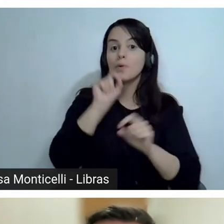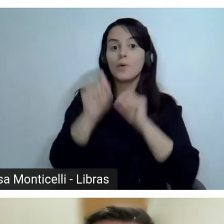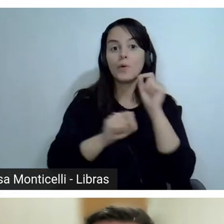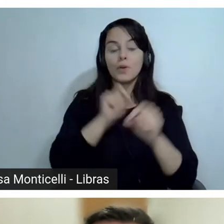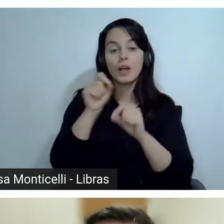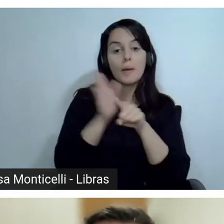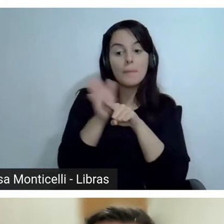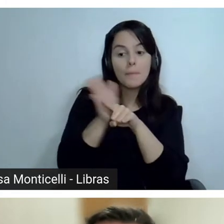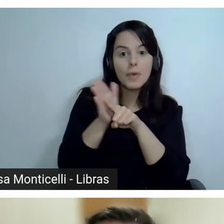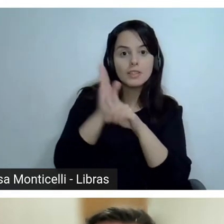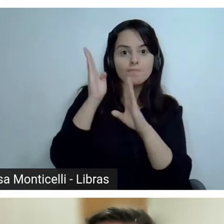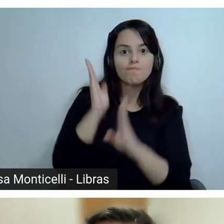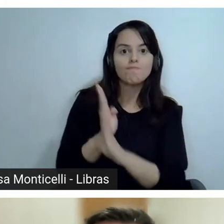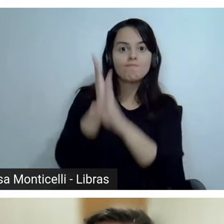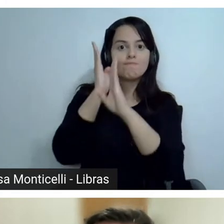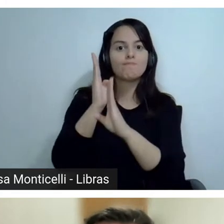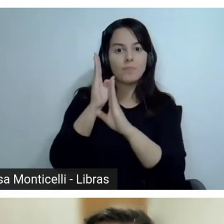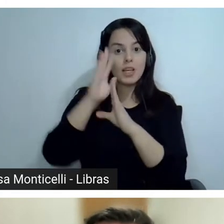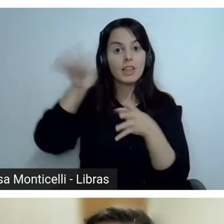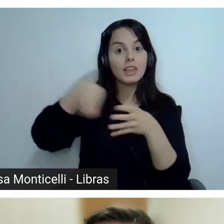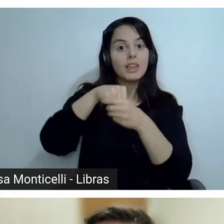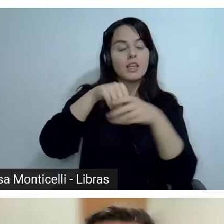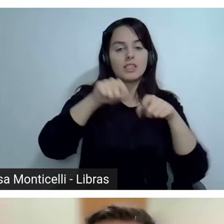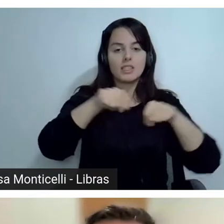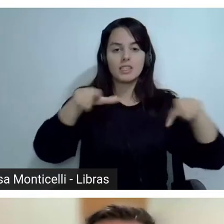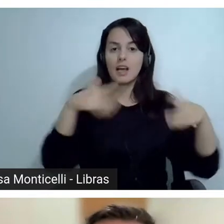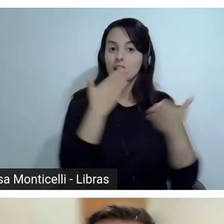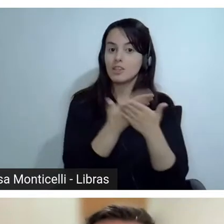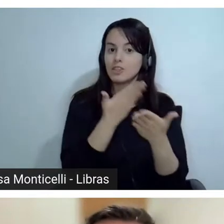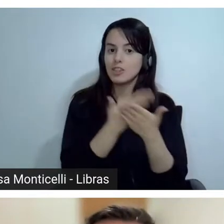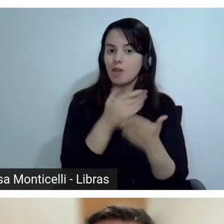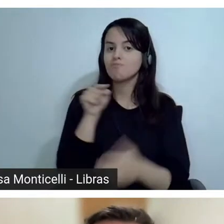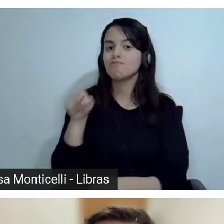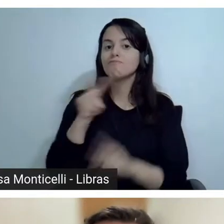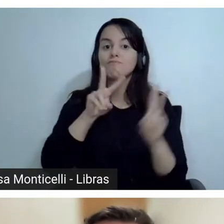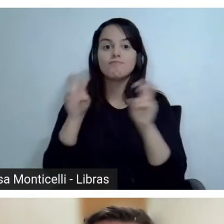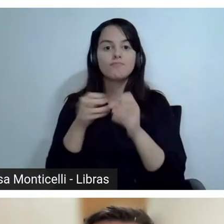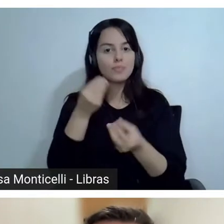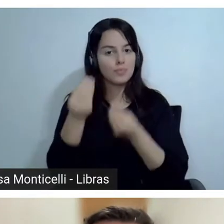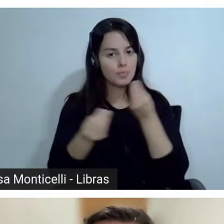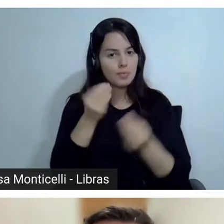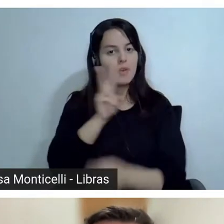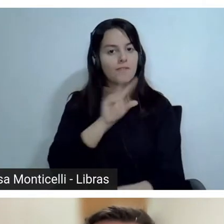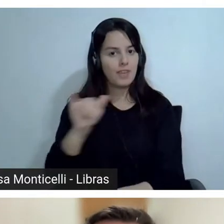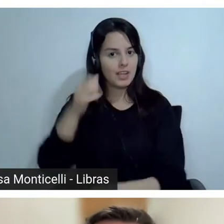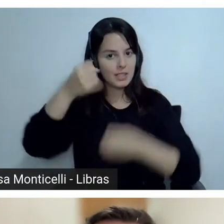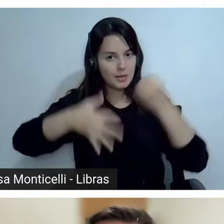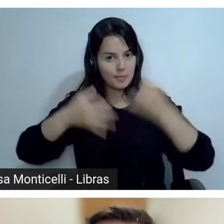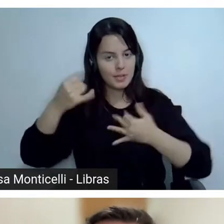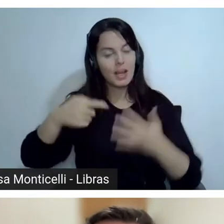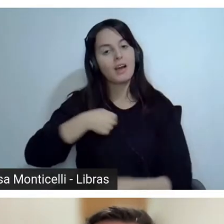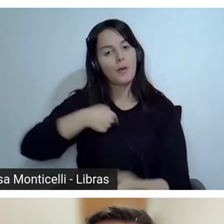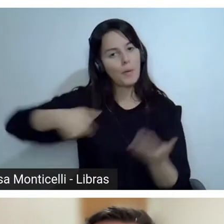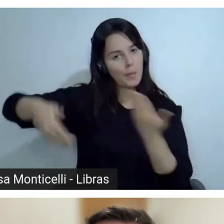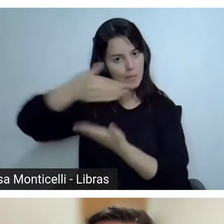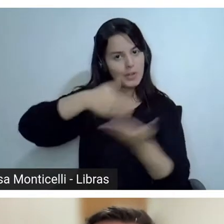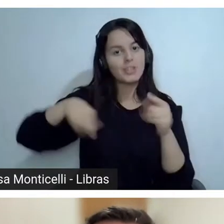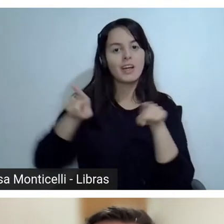Então, está muito mistério no ar. Também quero compartilhar com vocês. ficar aqui nos bastidores, escutando tudo isso.